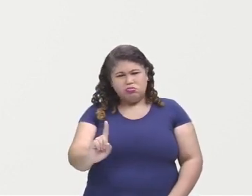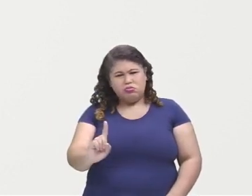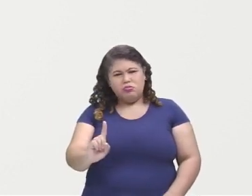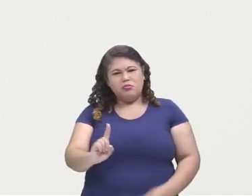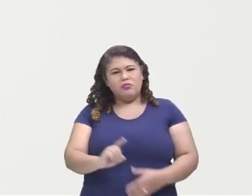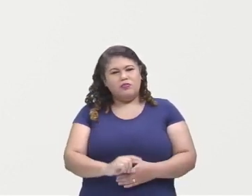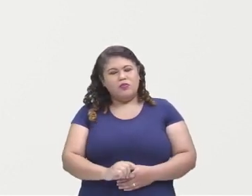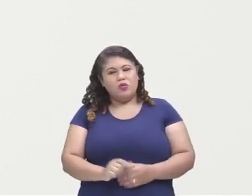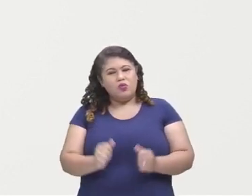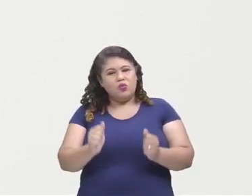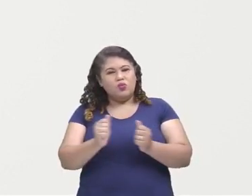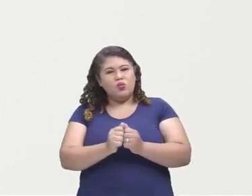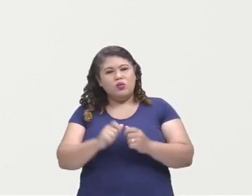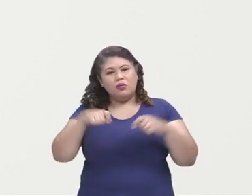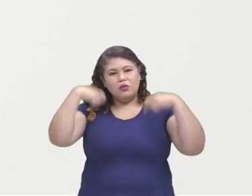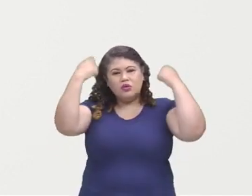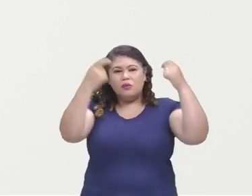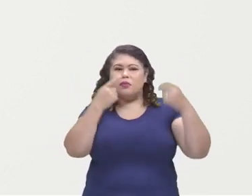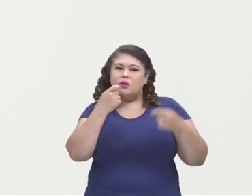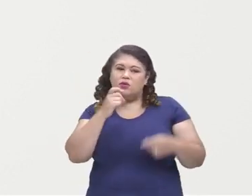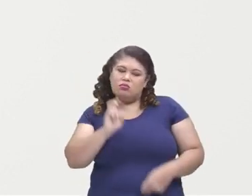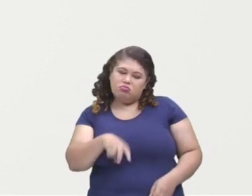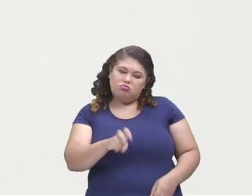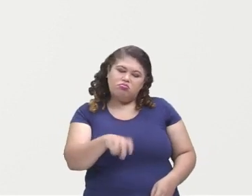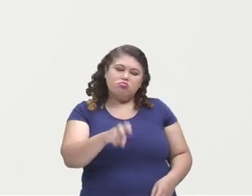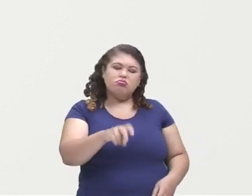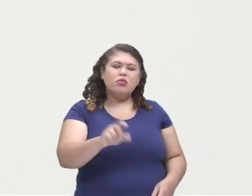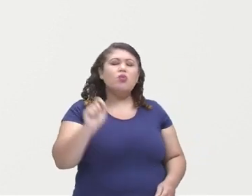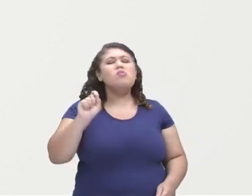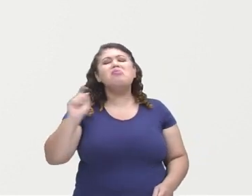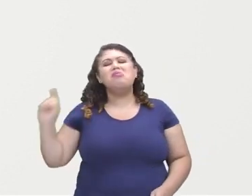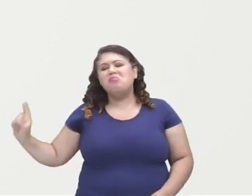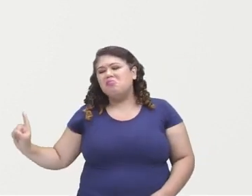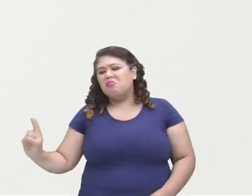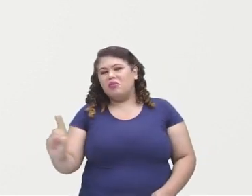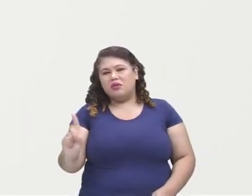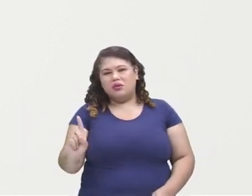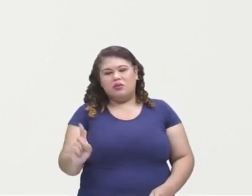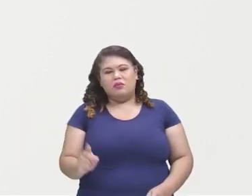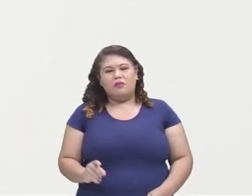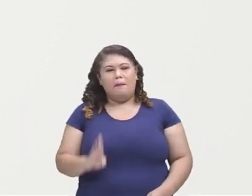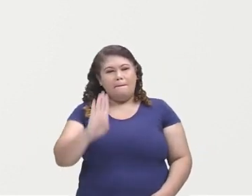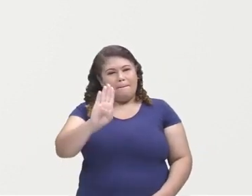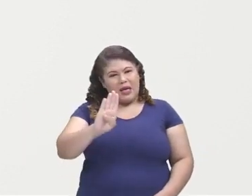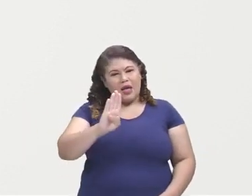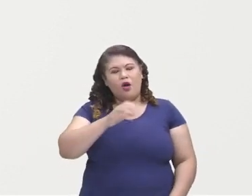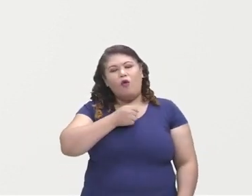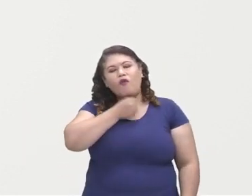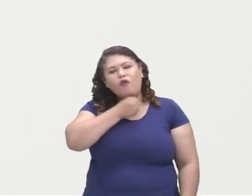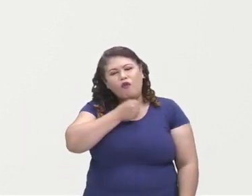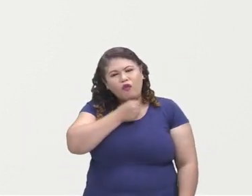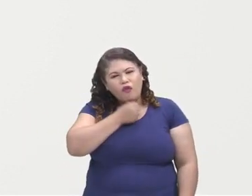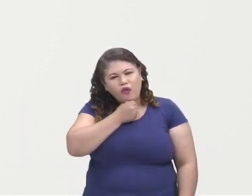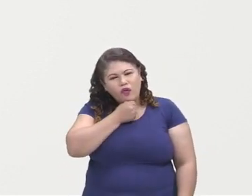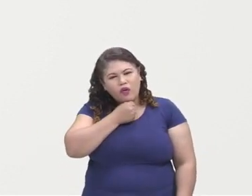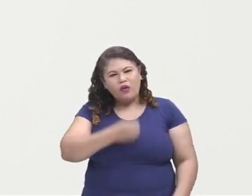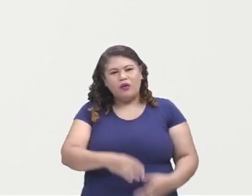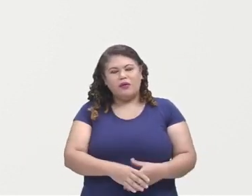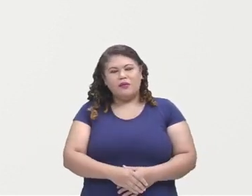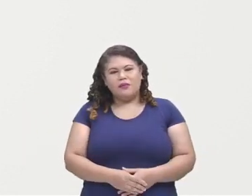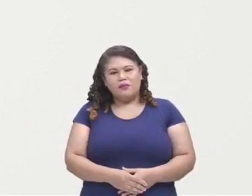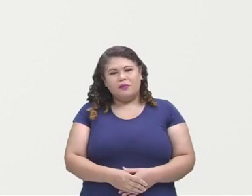quando a Chapeuzinho Vermelho estava caminhando? Ou é a letra B, foi a vovozinha que apareceu?